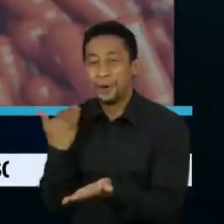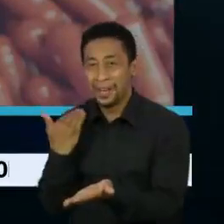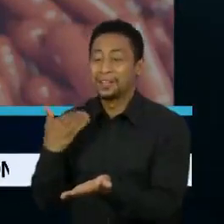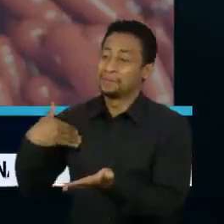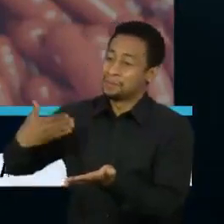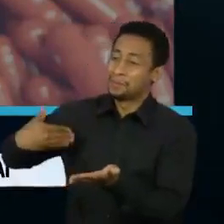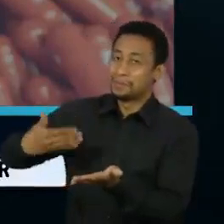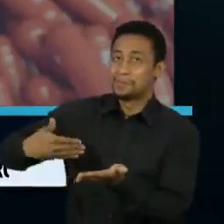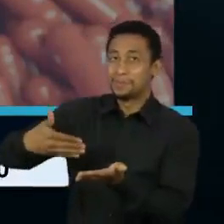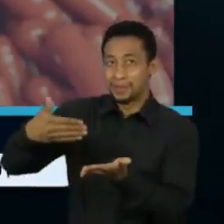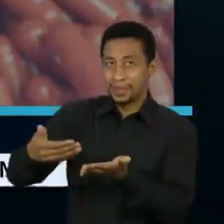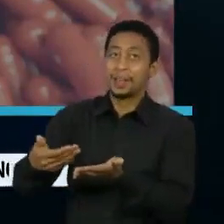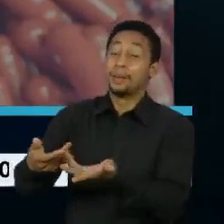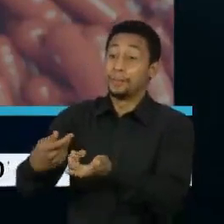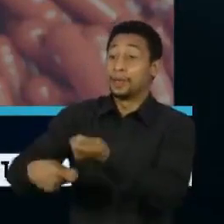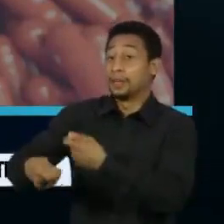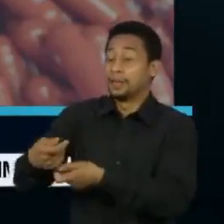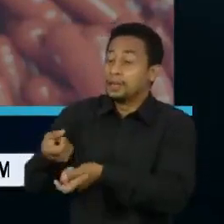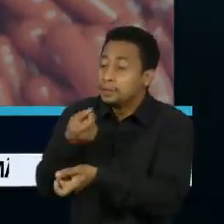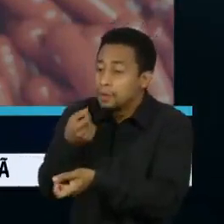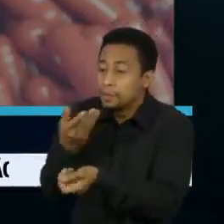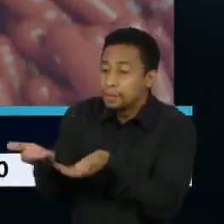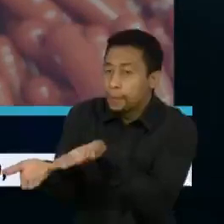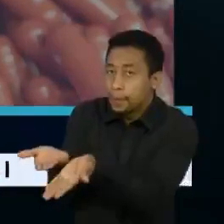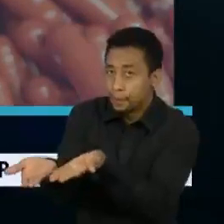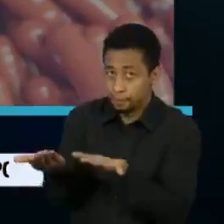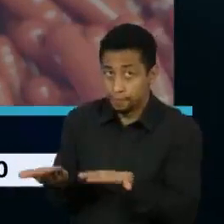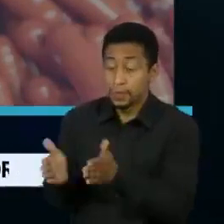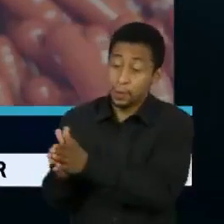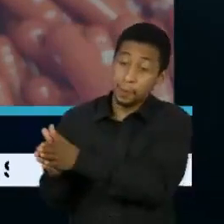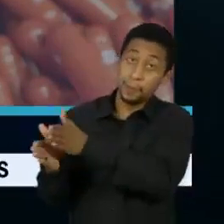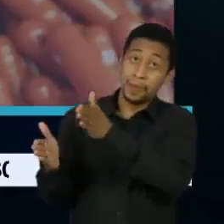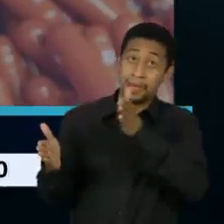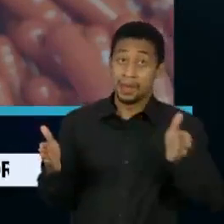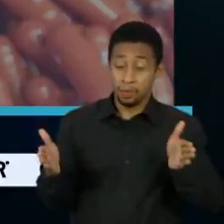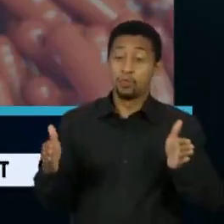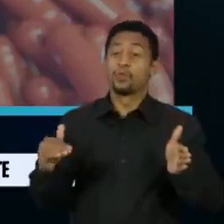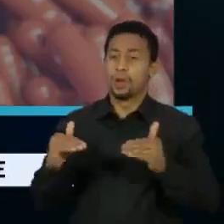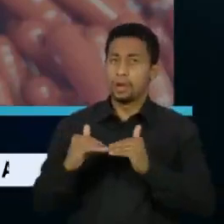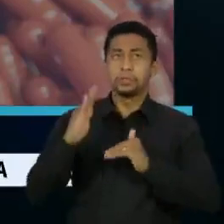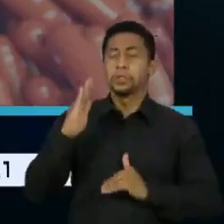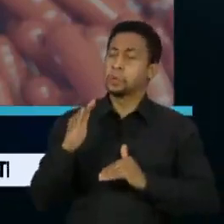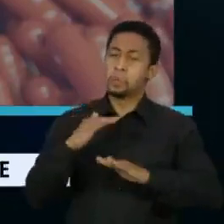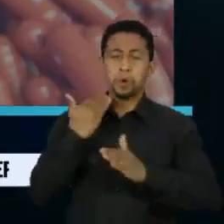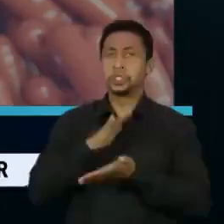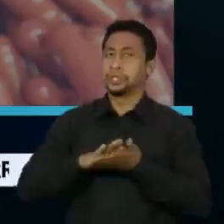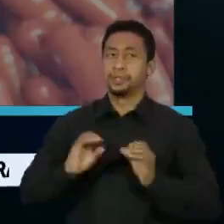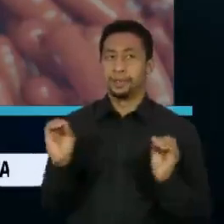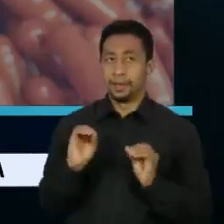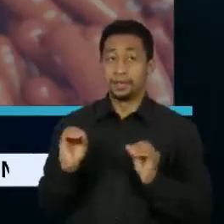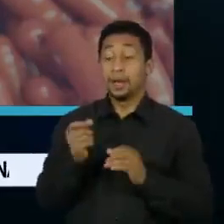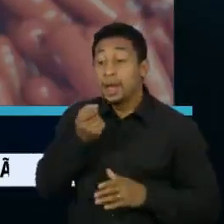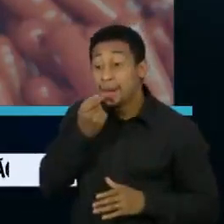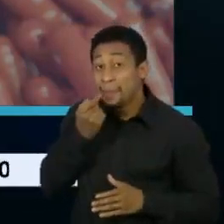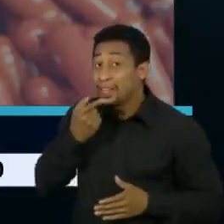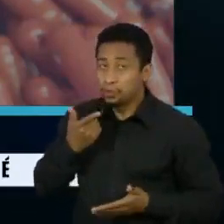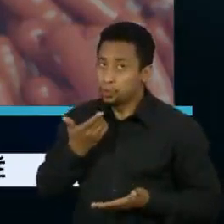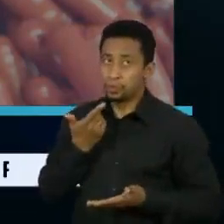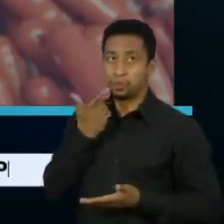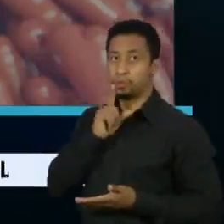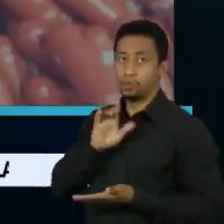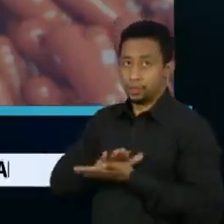dia depois da administração do medicamento. Depois desse período, não houve mortes no grupo. Entre os que não receberam o antiviral,